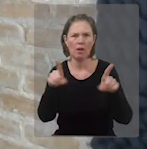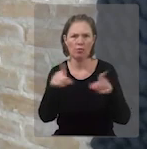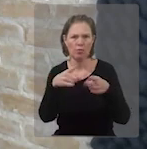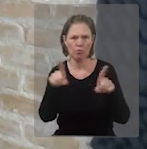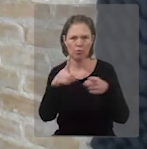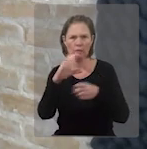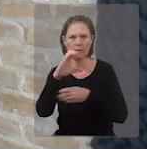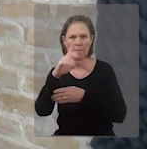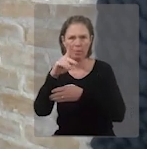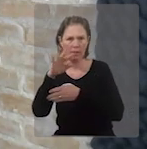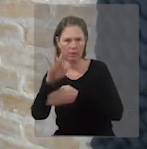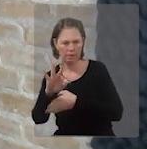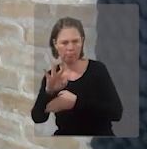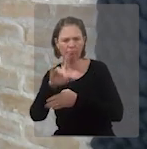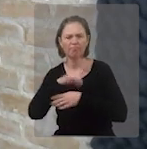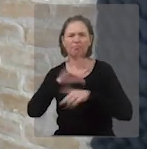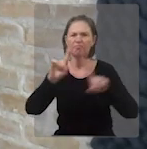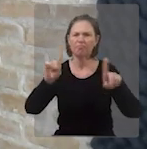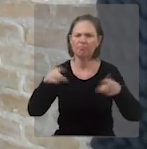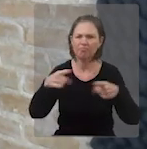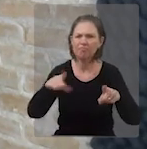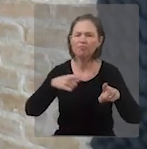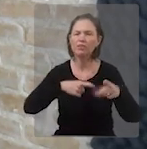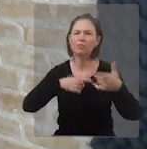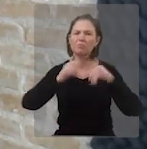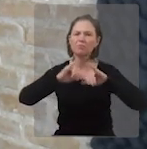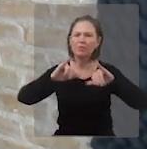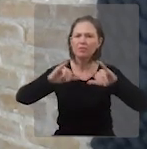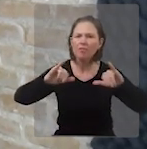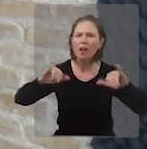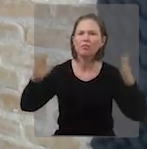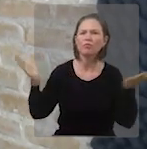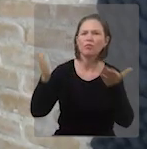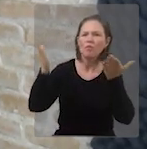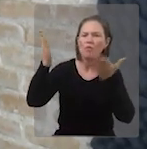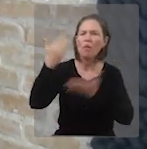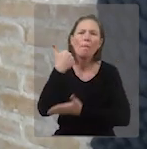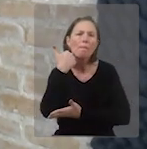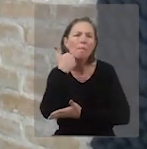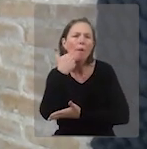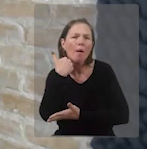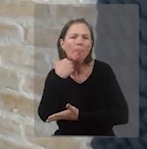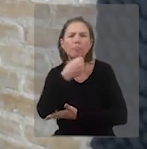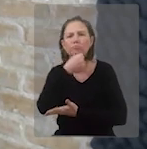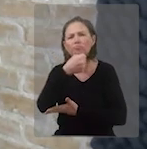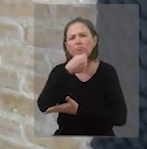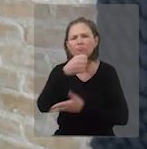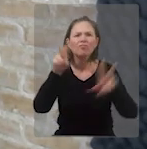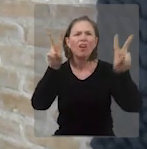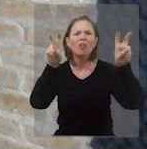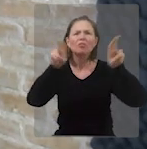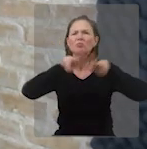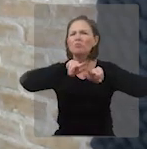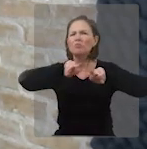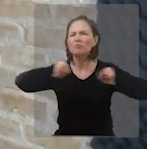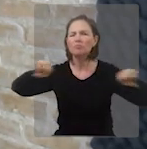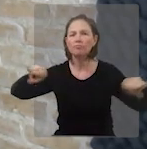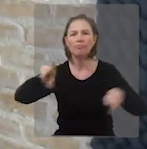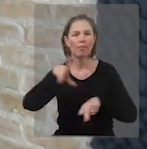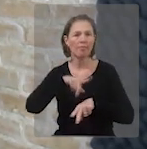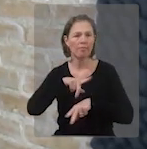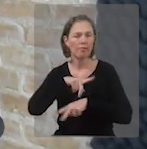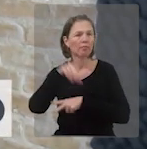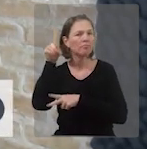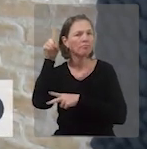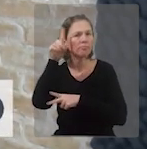Evangélica Luterana do Brasil. Com muita música, mensagens, louvor, bate-papo, entrevistas sobre diversos assuntos.